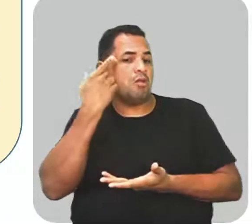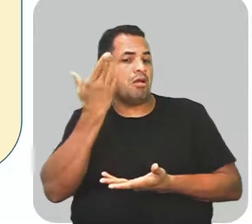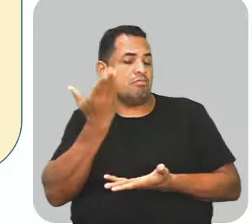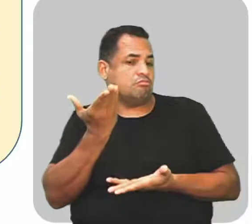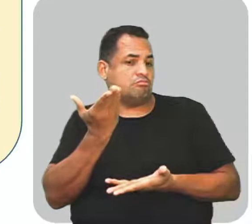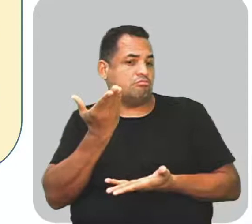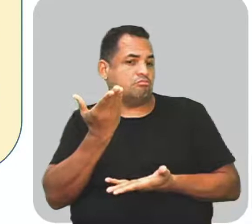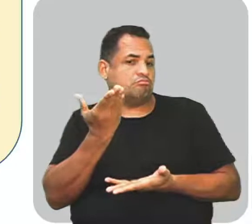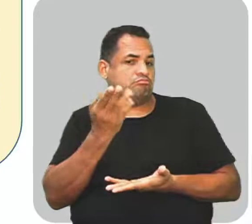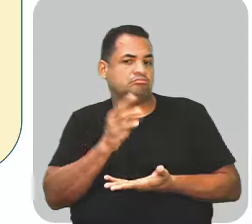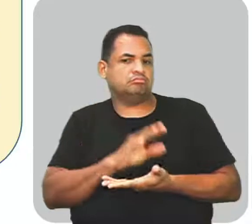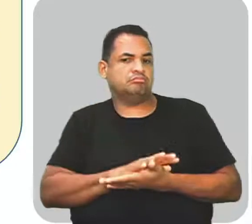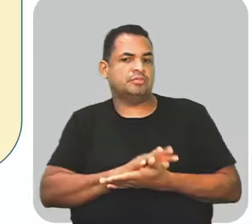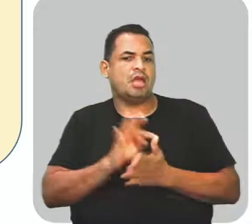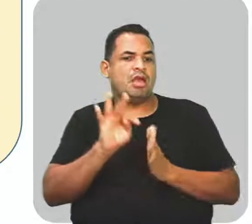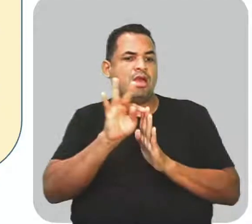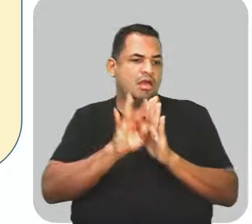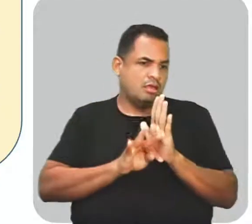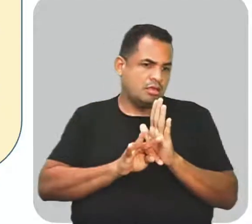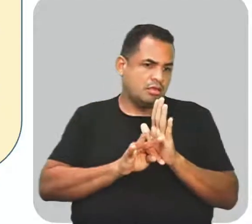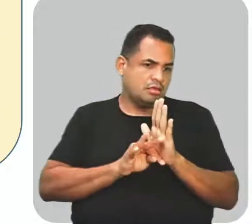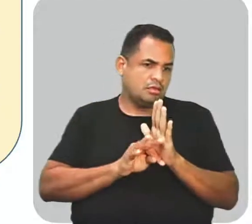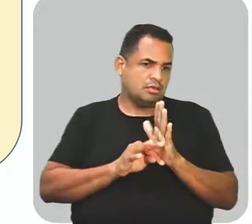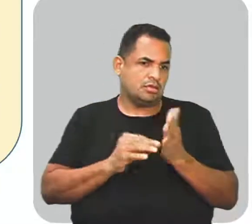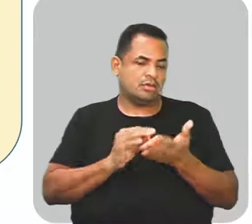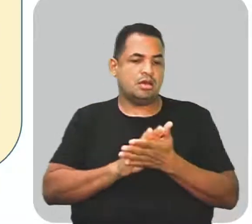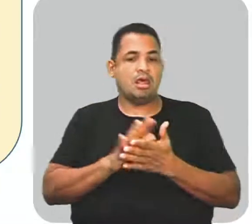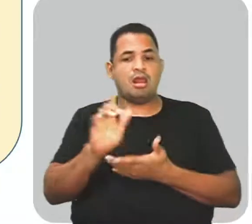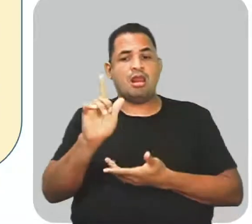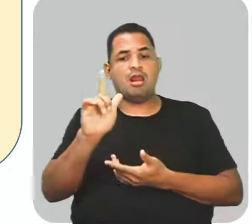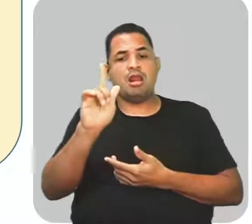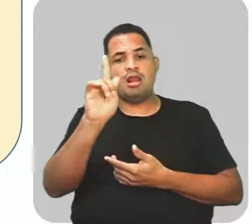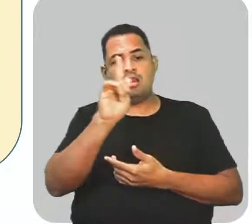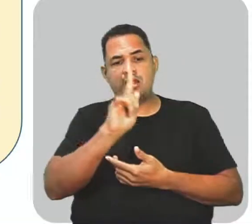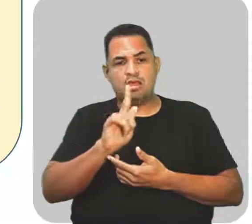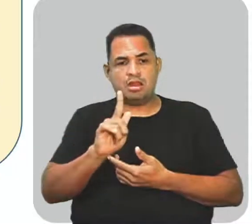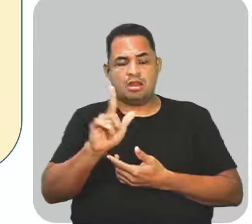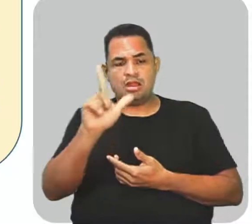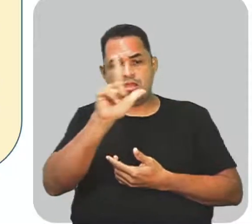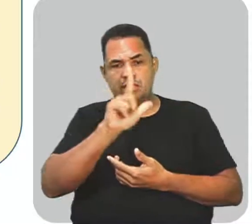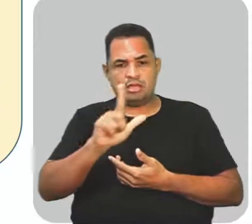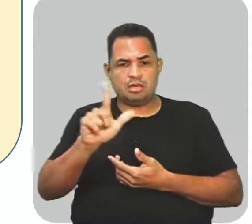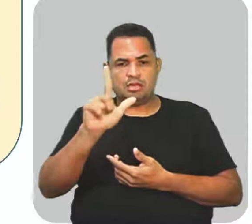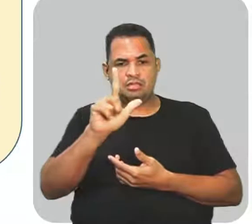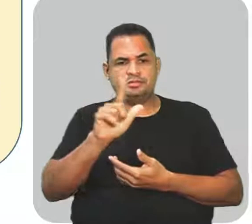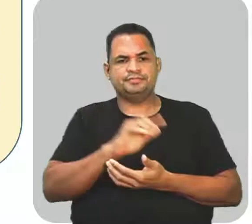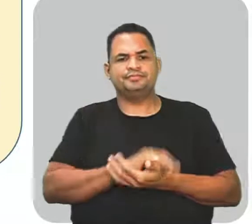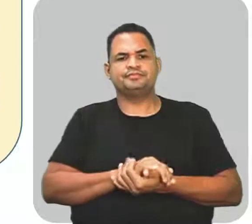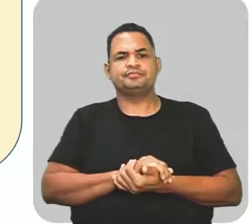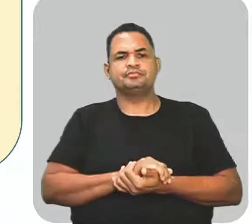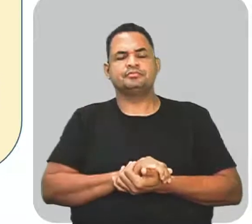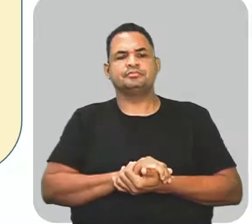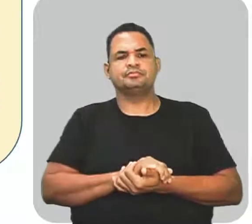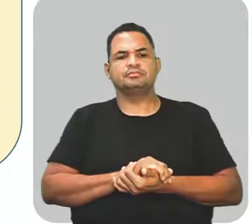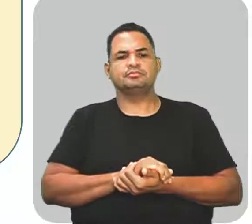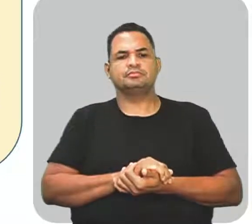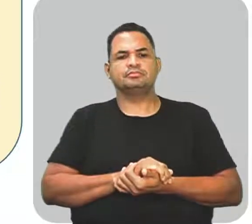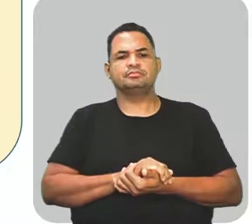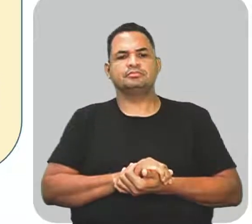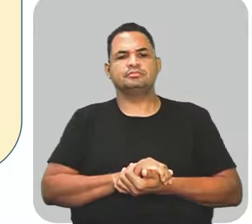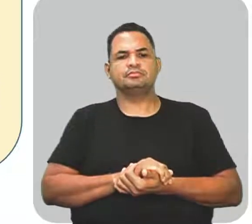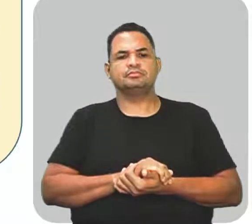em textos literários, conforme está negritado aí para você, ó, está sublinhado.